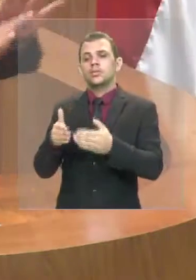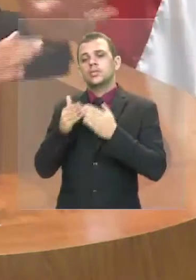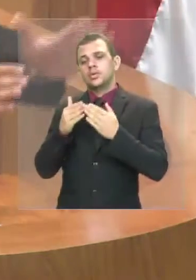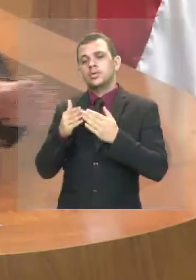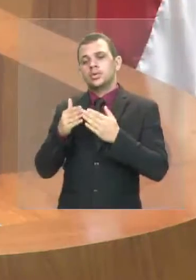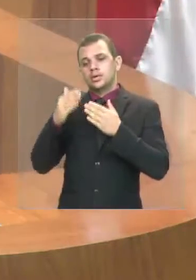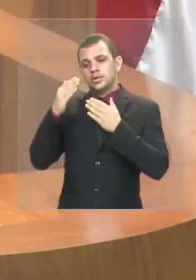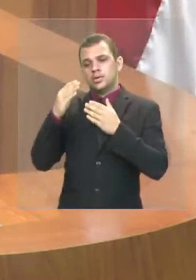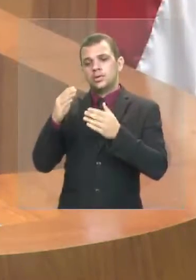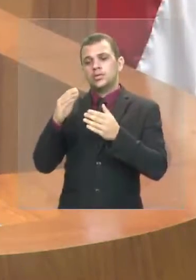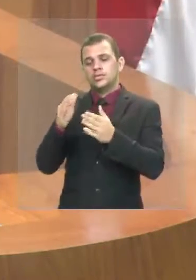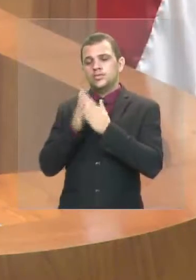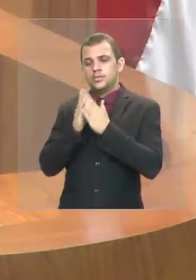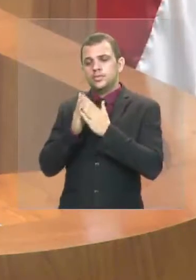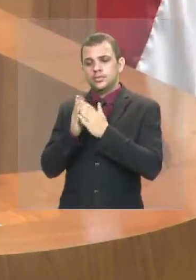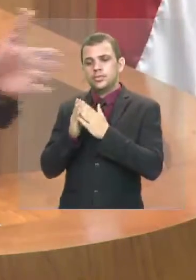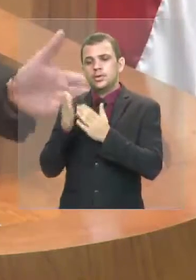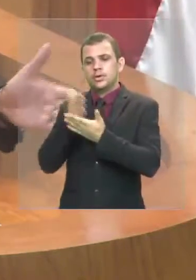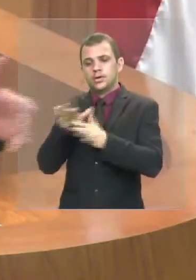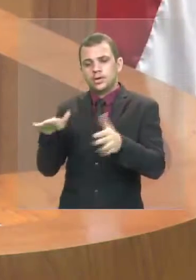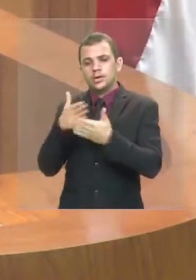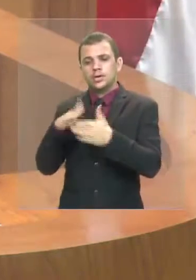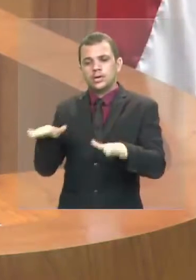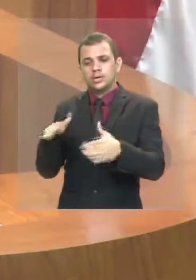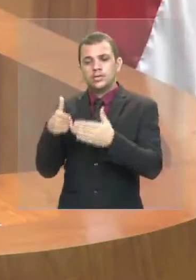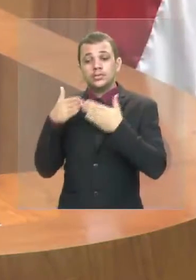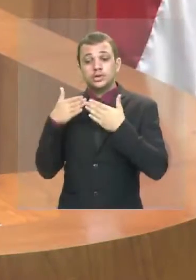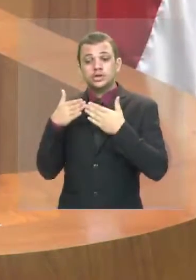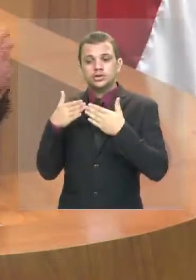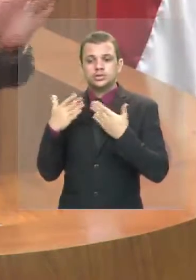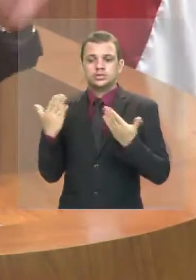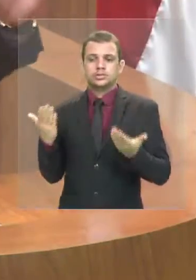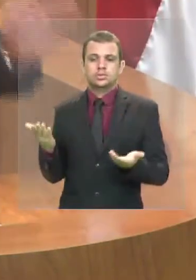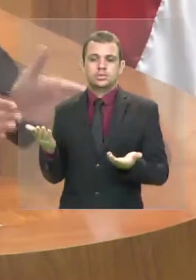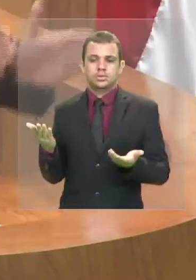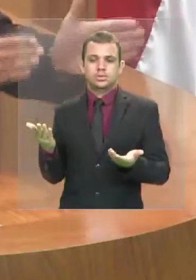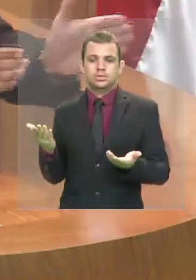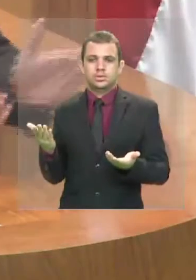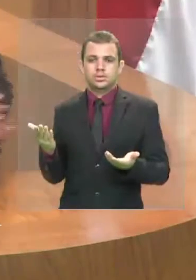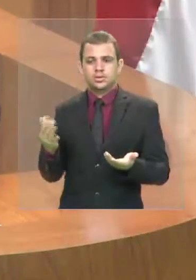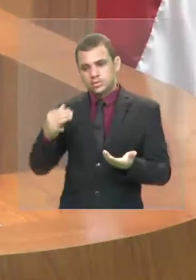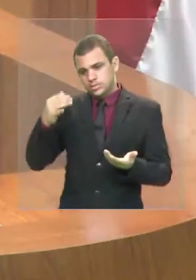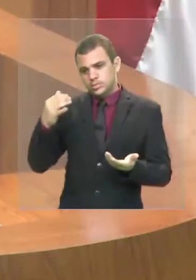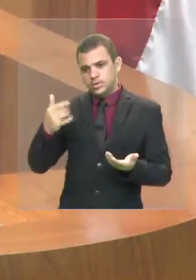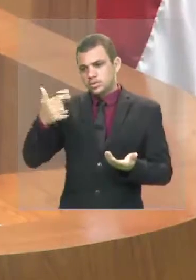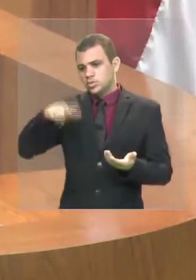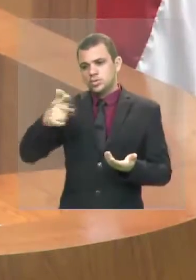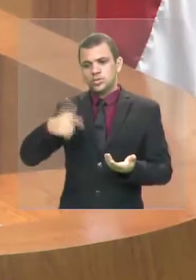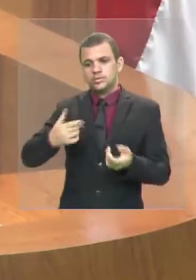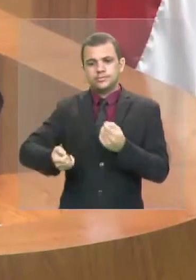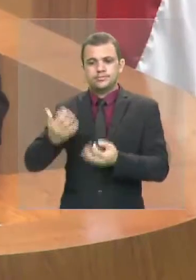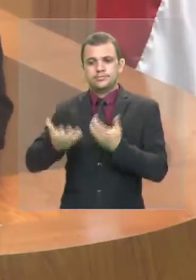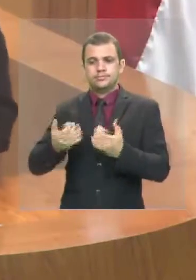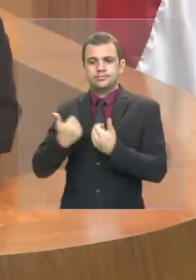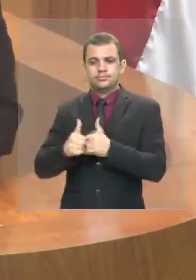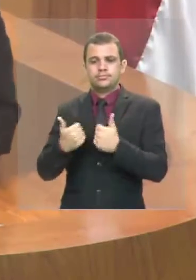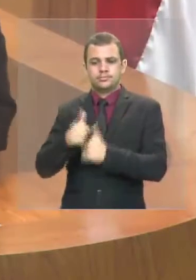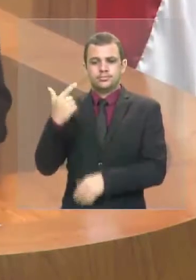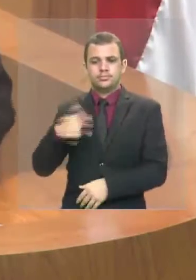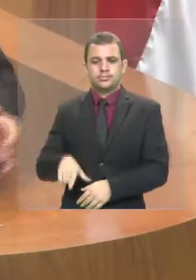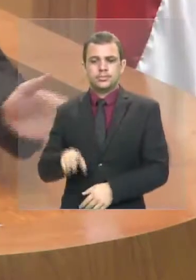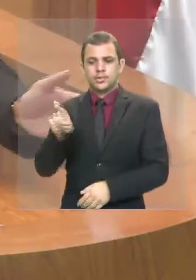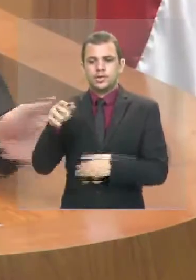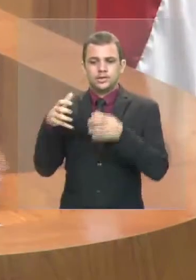parar com isso e não aguento mais. Pedindo para que não tenha mais ações dessa